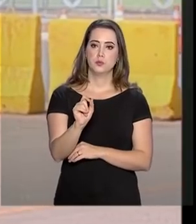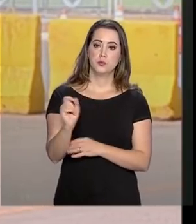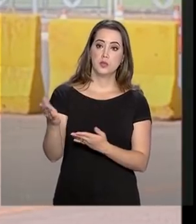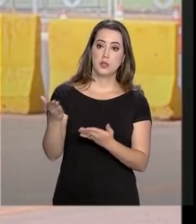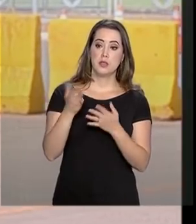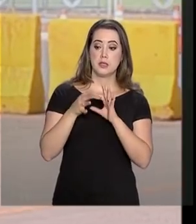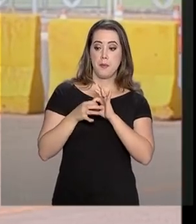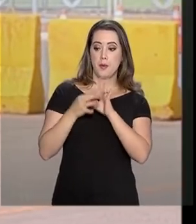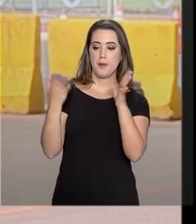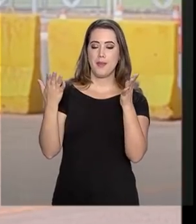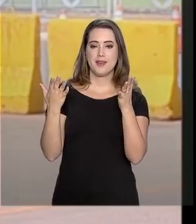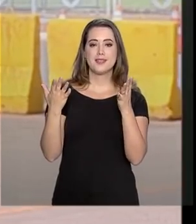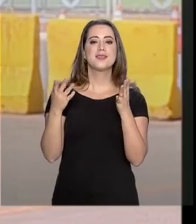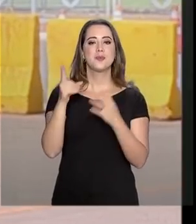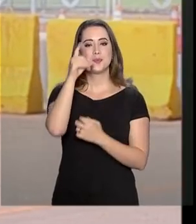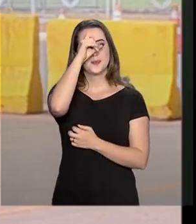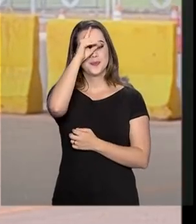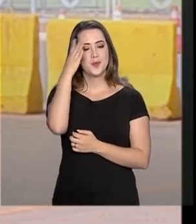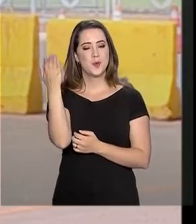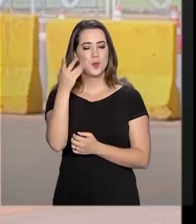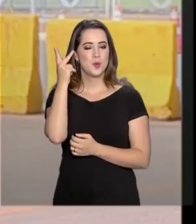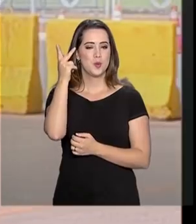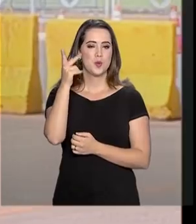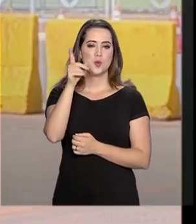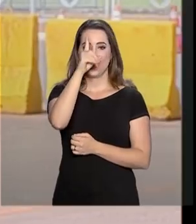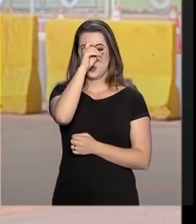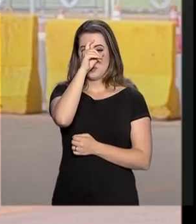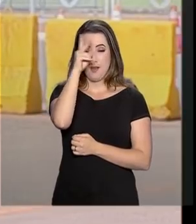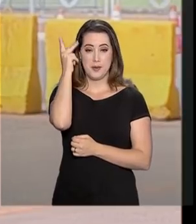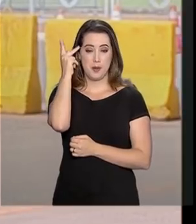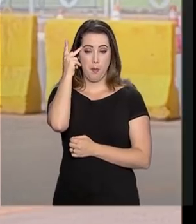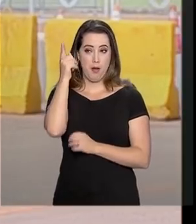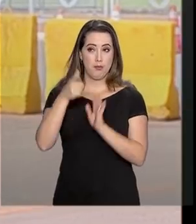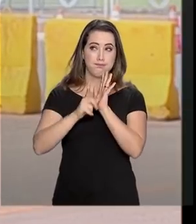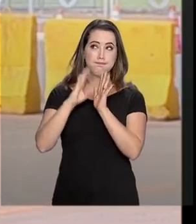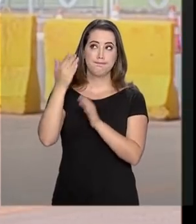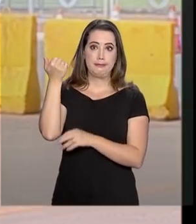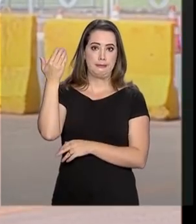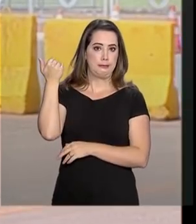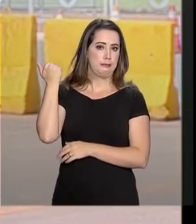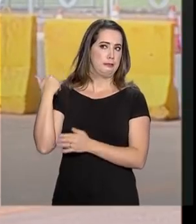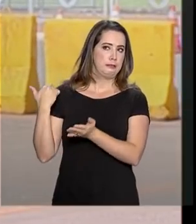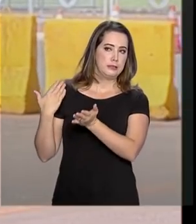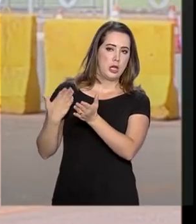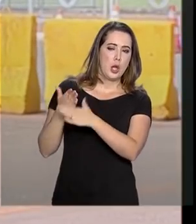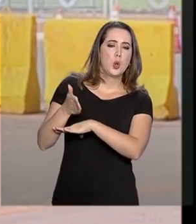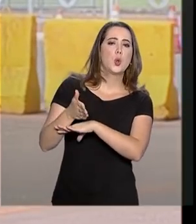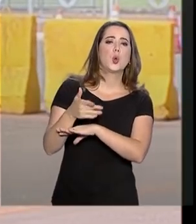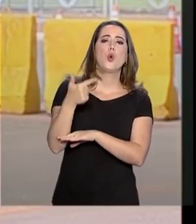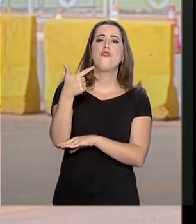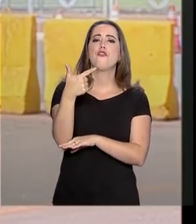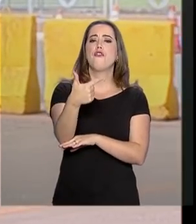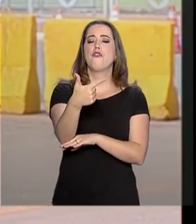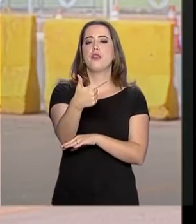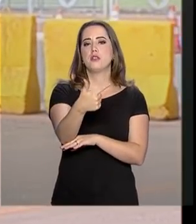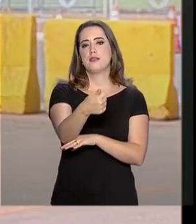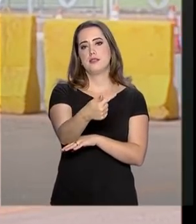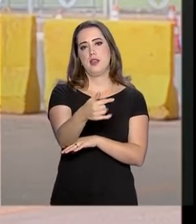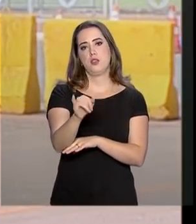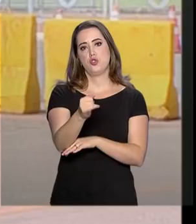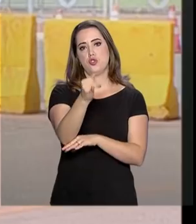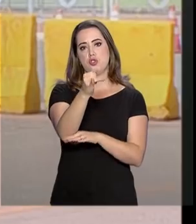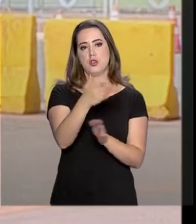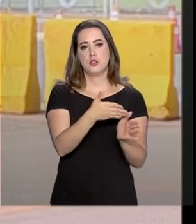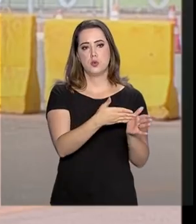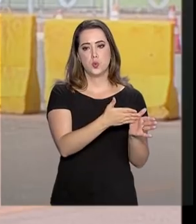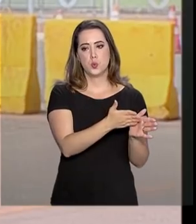recebeu alta hoje do Hospital Albert Einstein, onde estava internado desde o dia 27 de janeiro, ficou entre